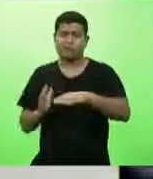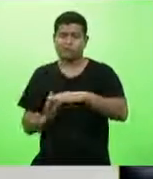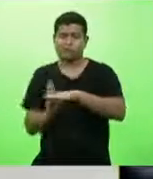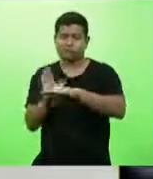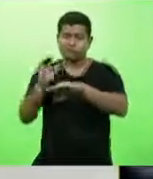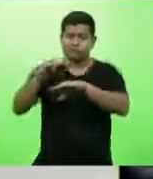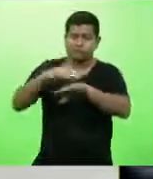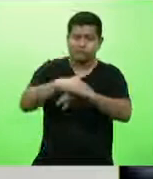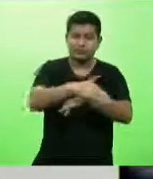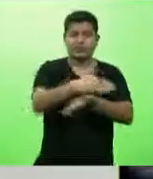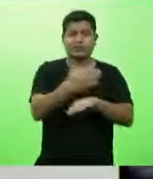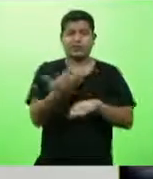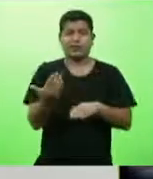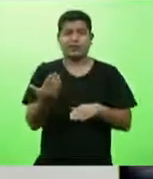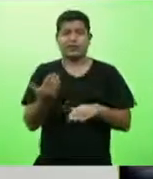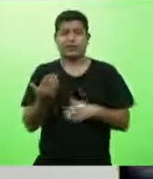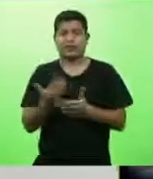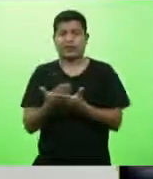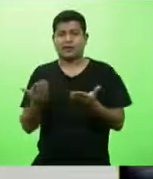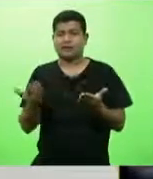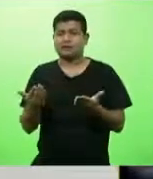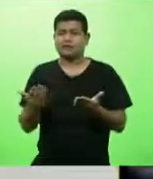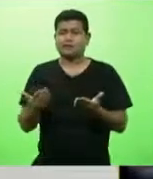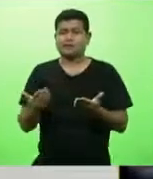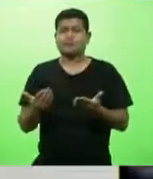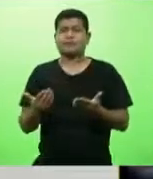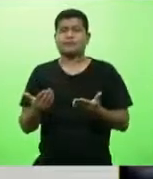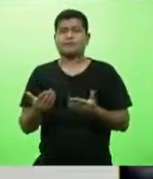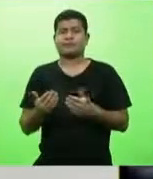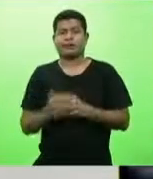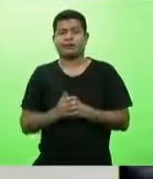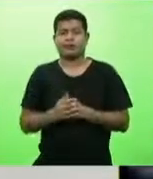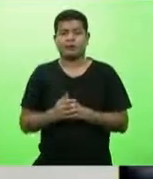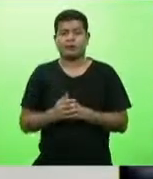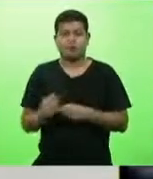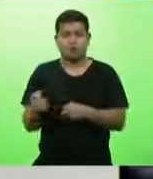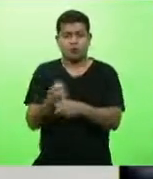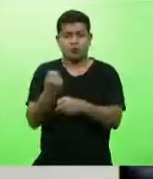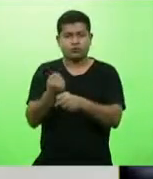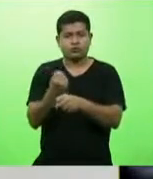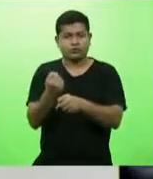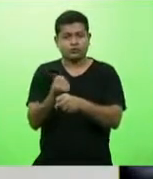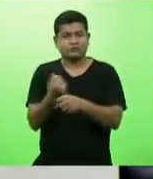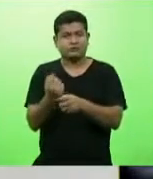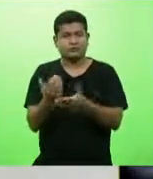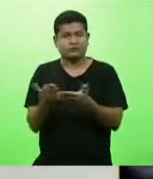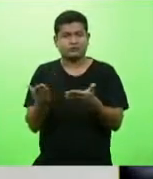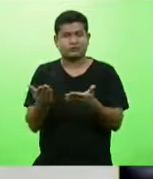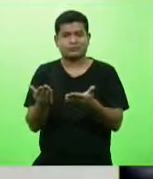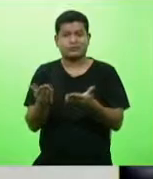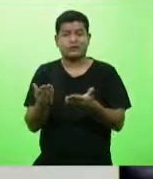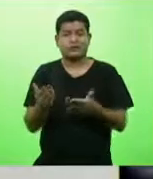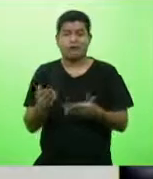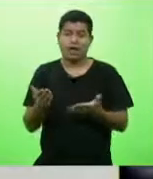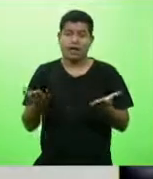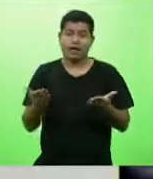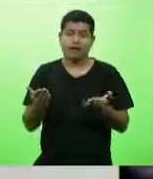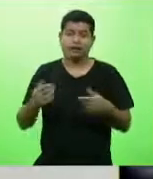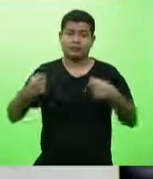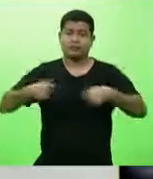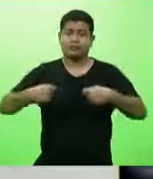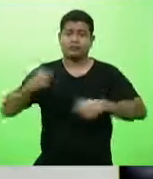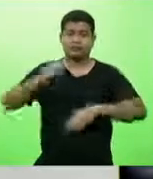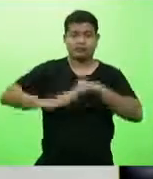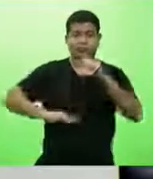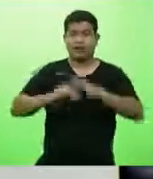física, uma lombada elevada fisicamente falando, evidentemente que é mais prático e mais rápido